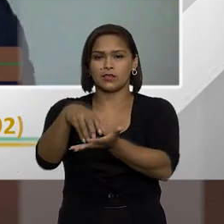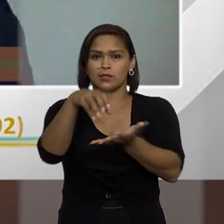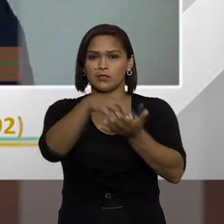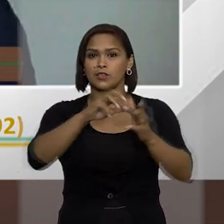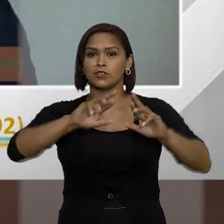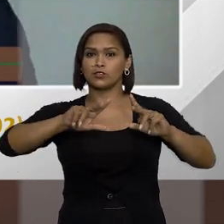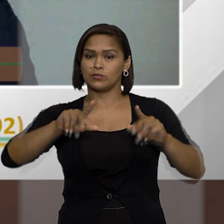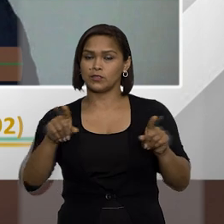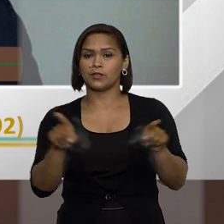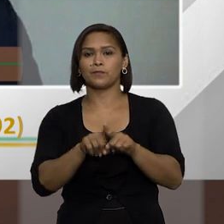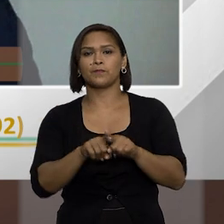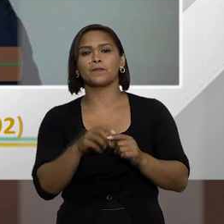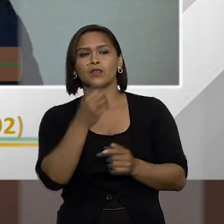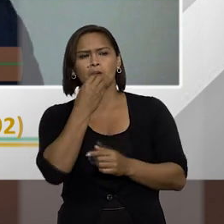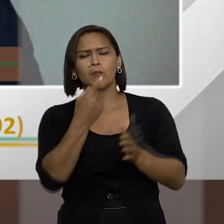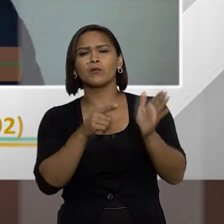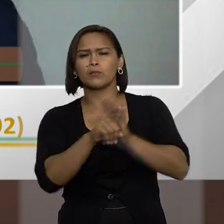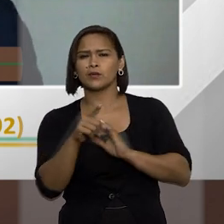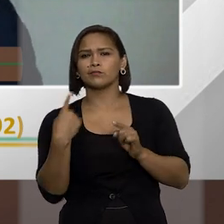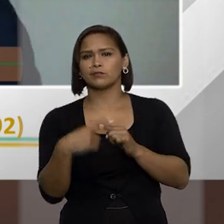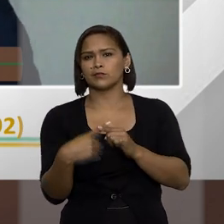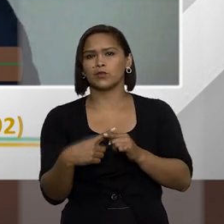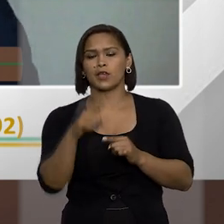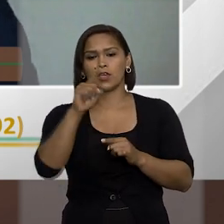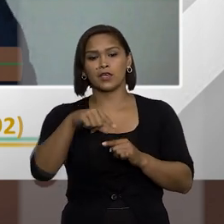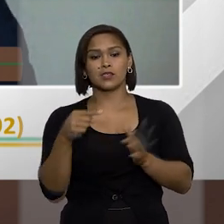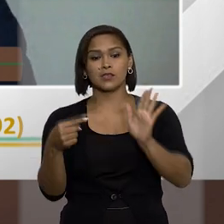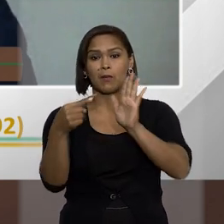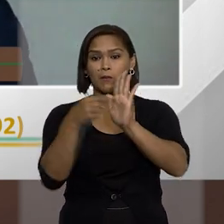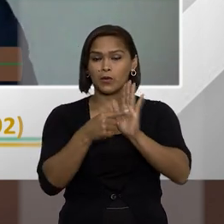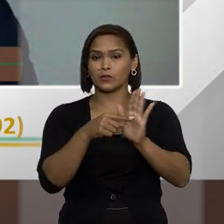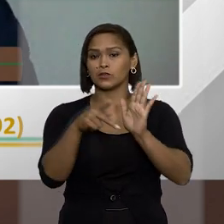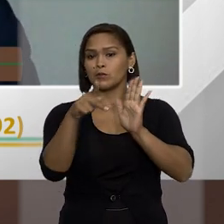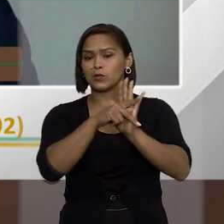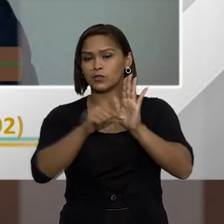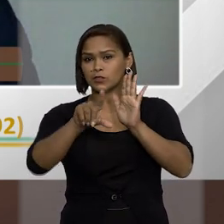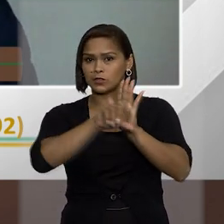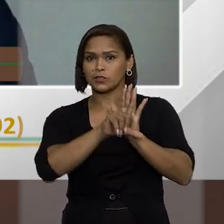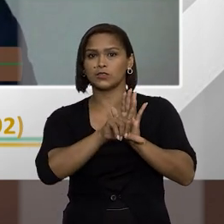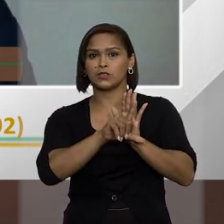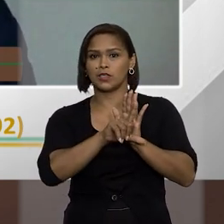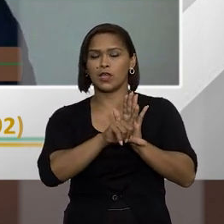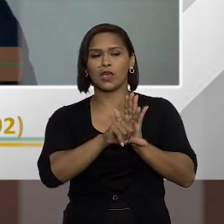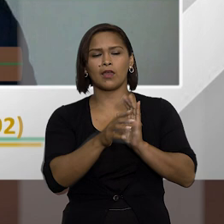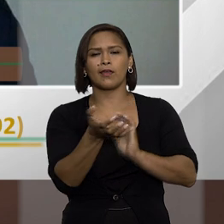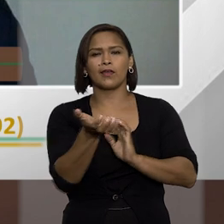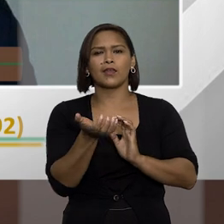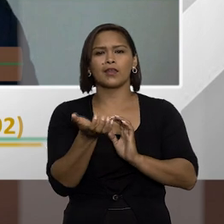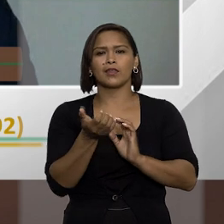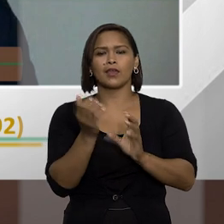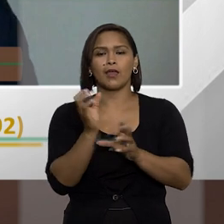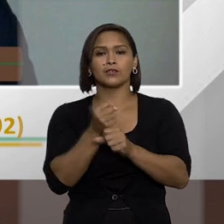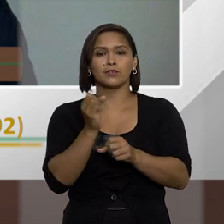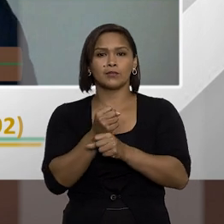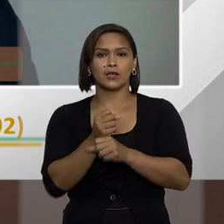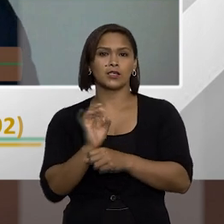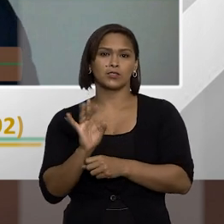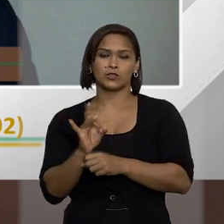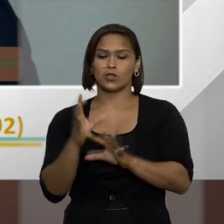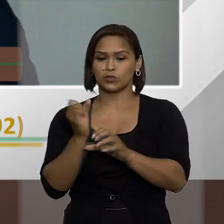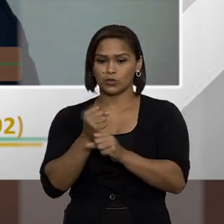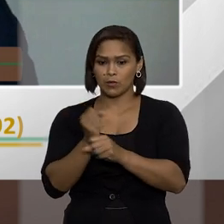esferas. E até é uma boa pergunta, Tiago, porque esse é um ponto que o projeto de lei ele busca equacionar.